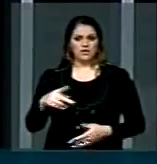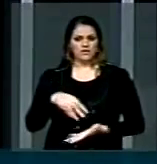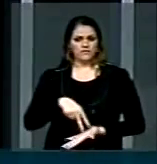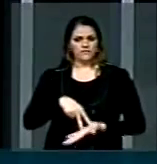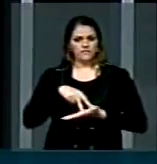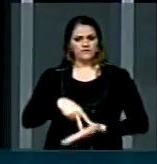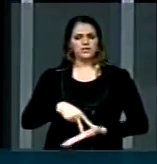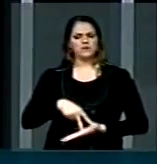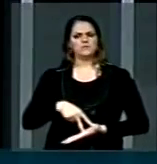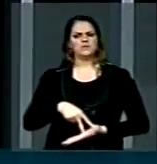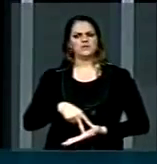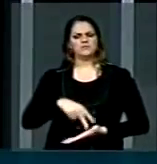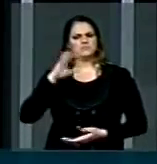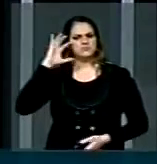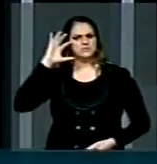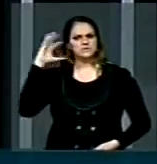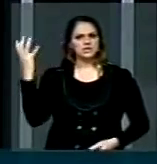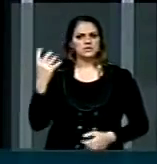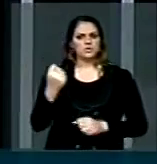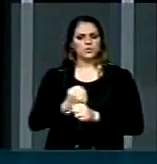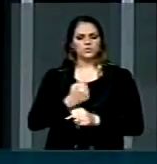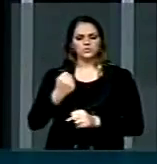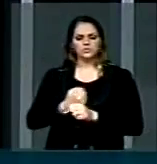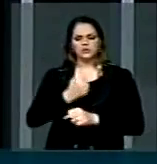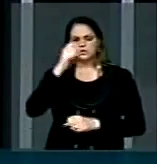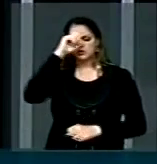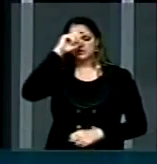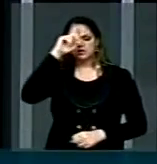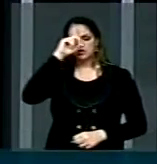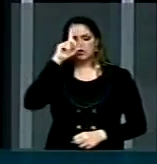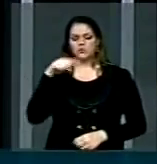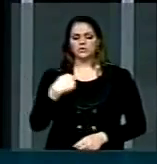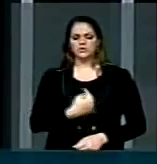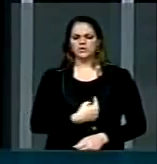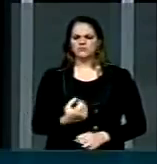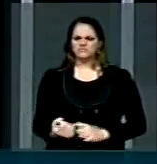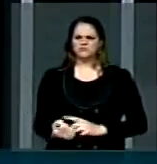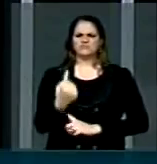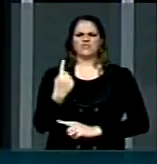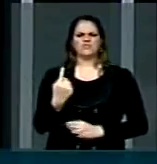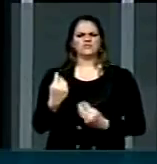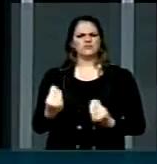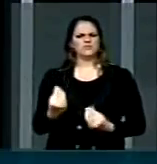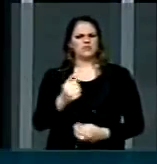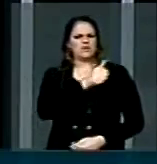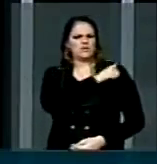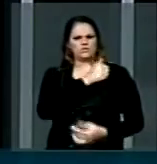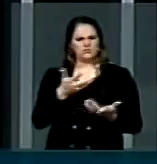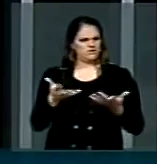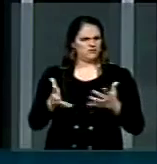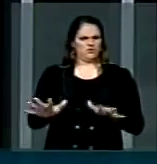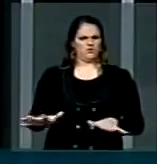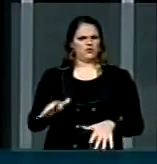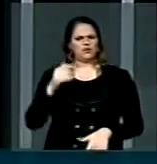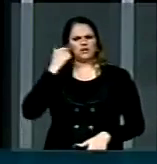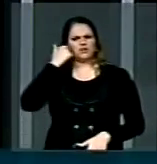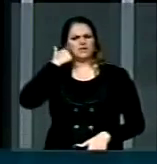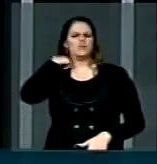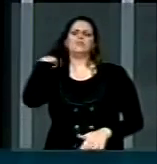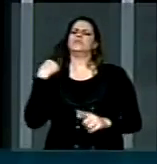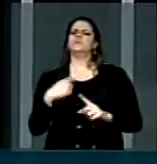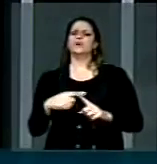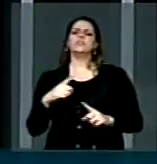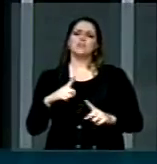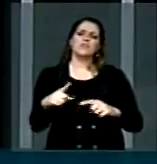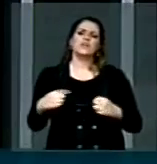de construir este hospital, e o nosso estranhamento também dos estudantes, dizendo que eu fiz uma reunião com o